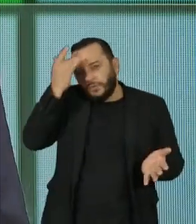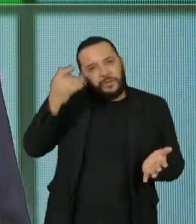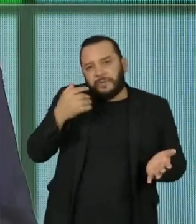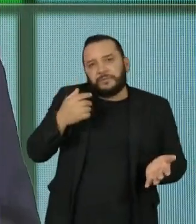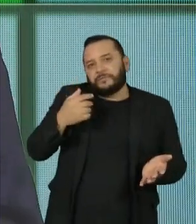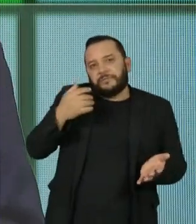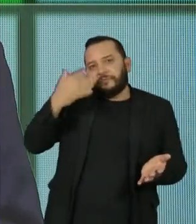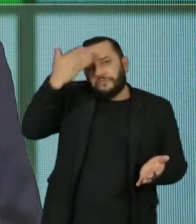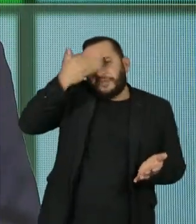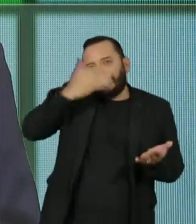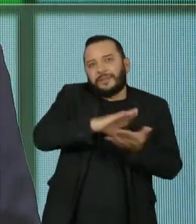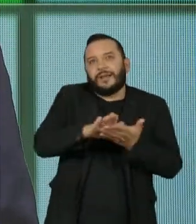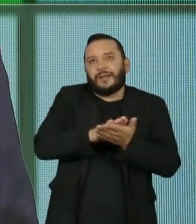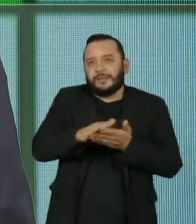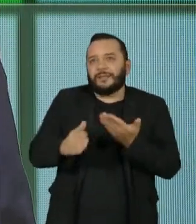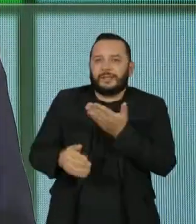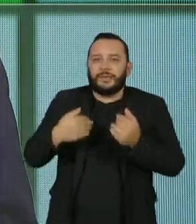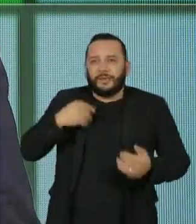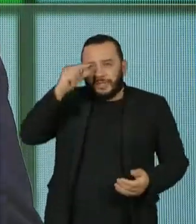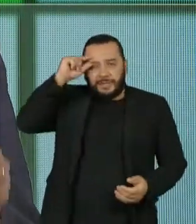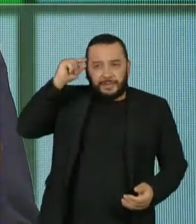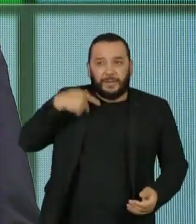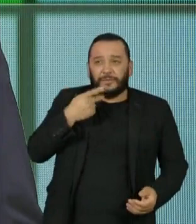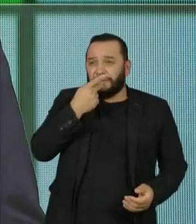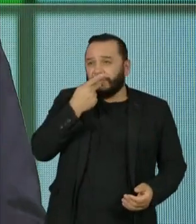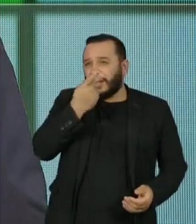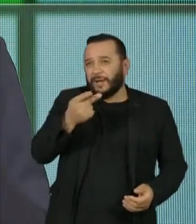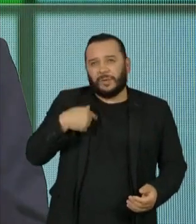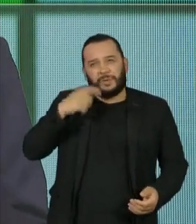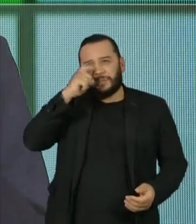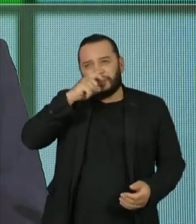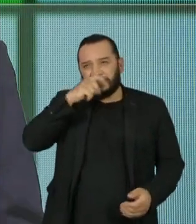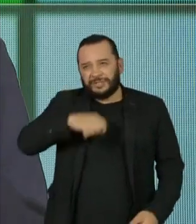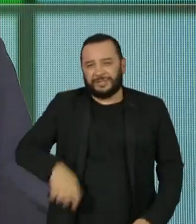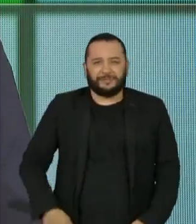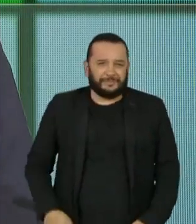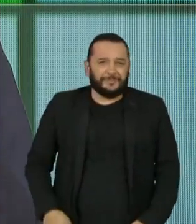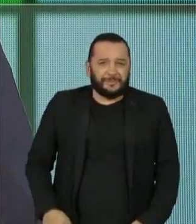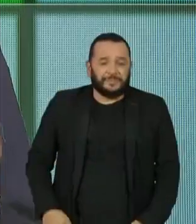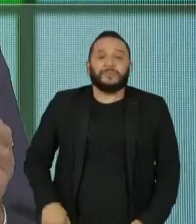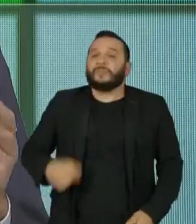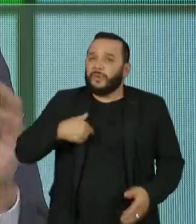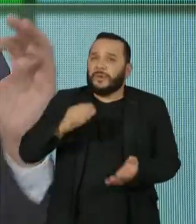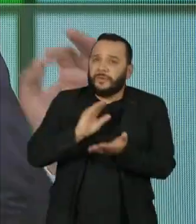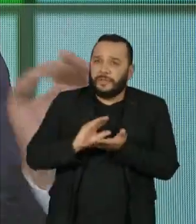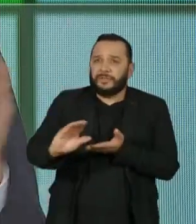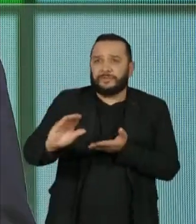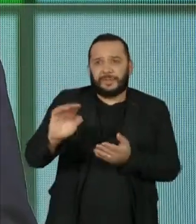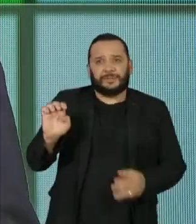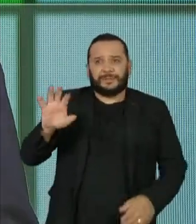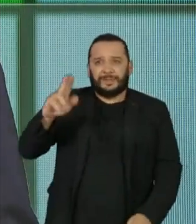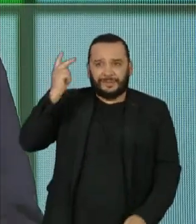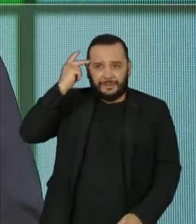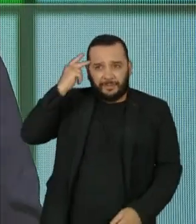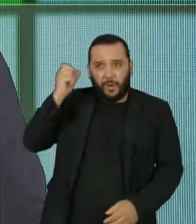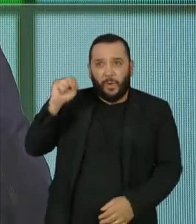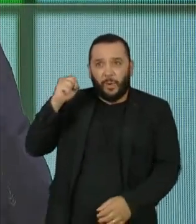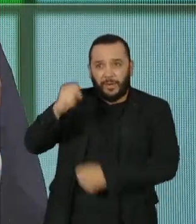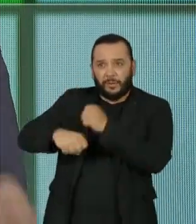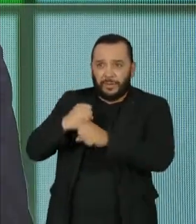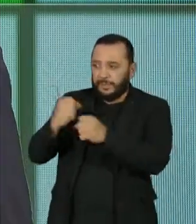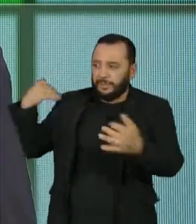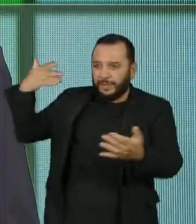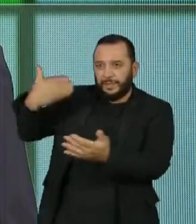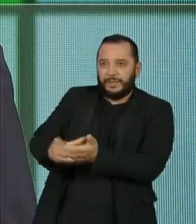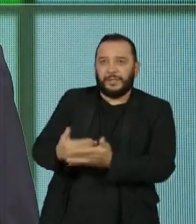sobretudo pelo candidato Rodrigo Garcia. O investimento no Estado de São Paulo, de oito anos para cá, caiu